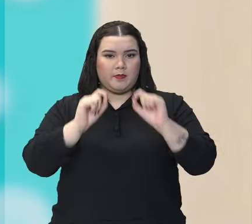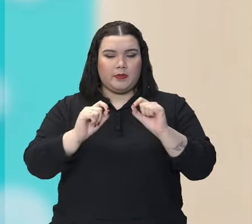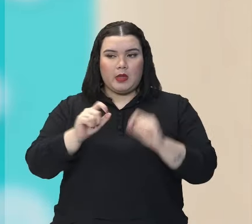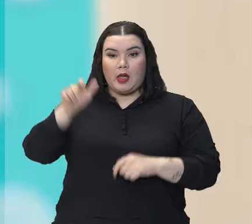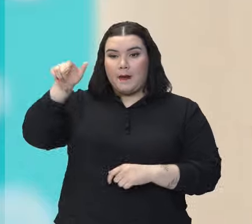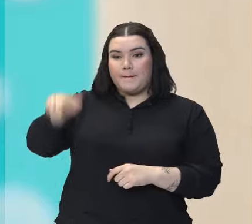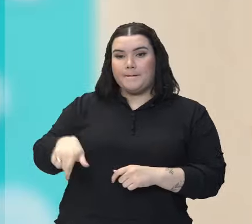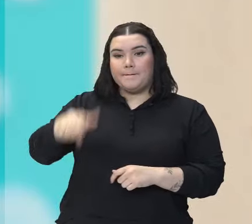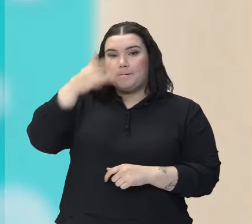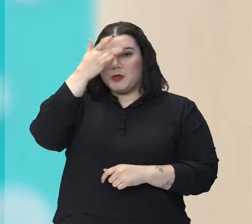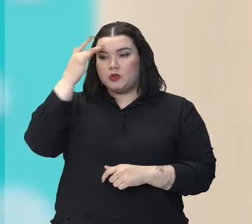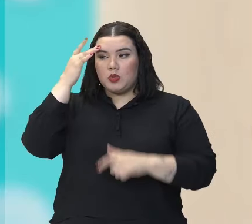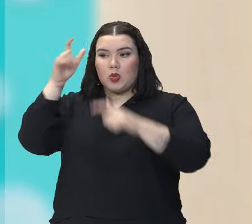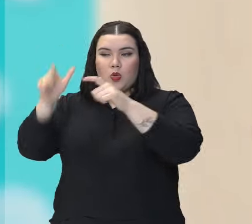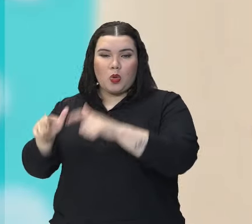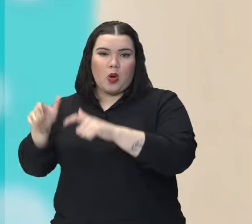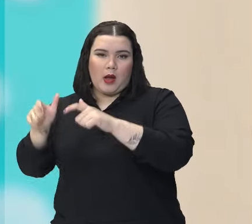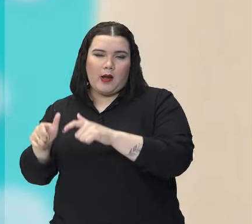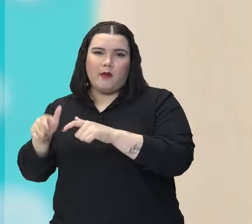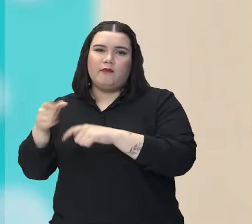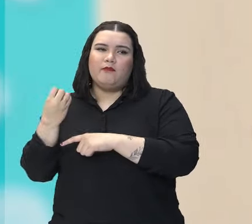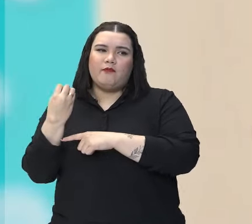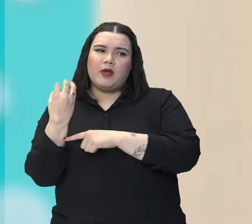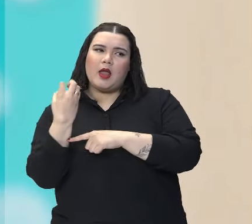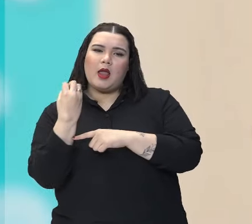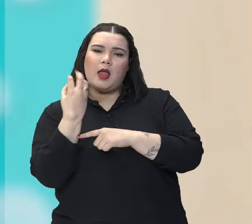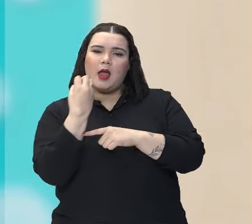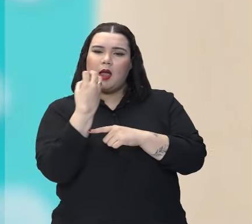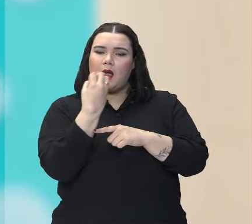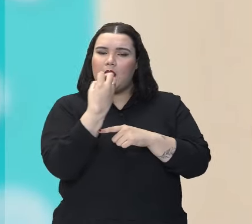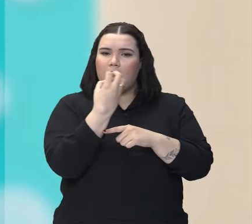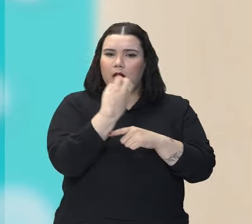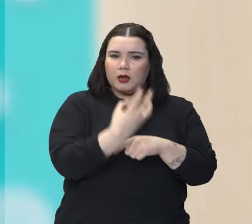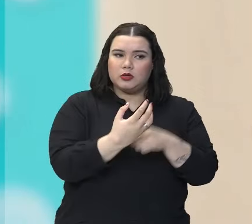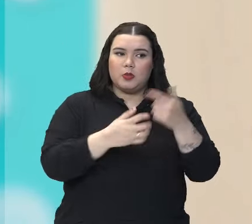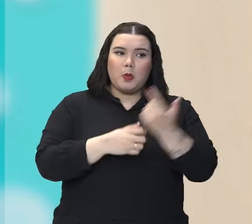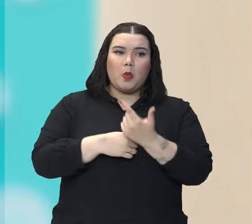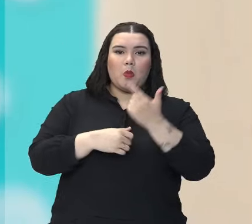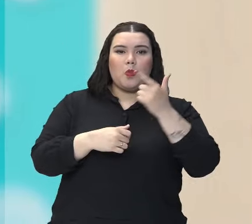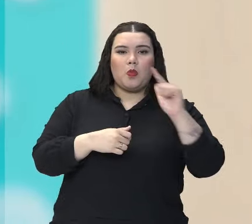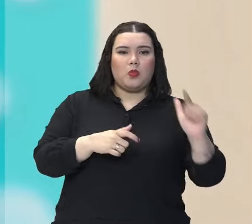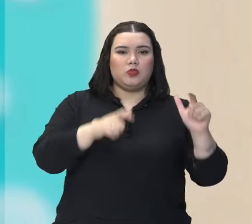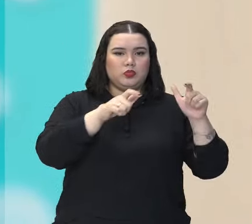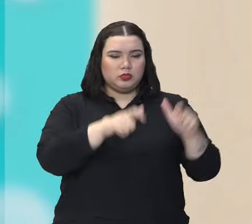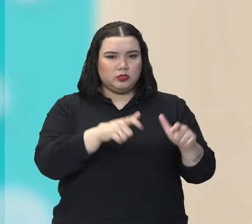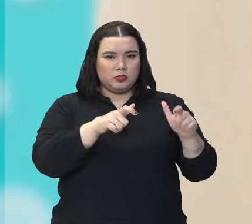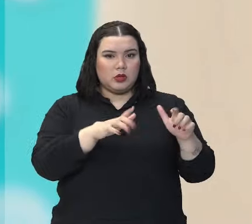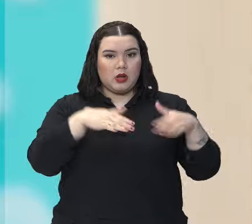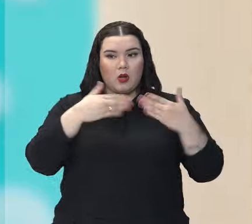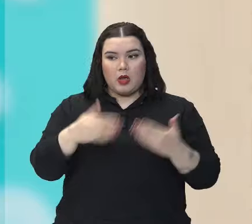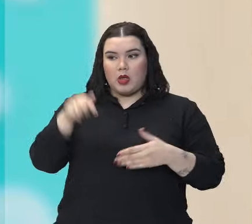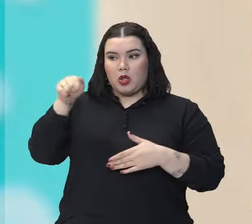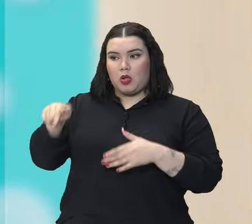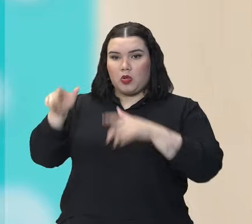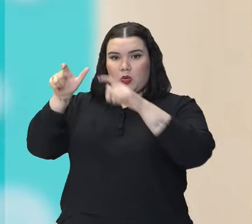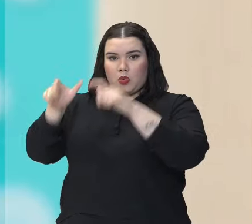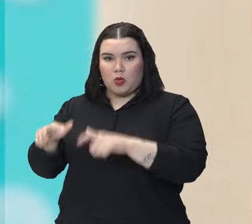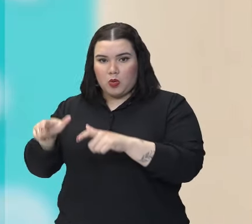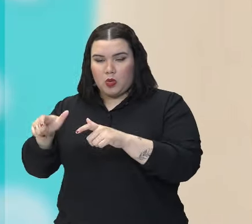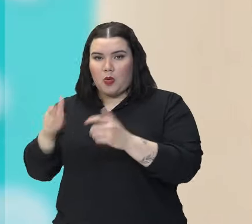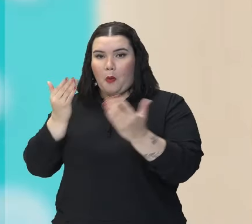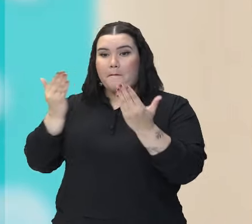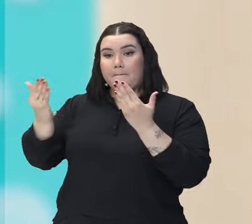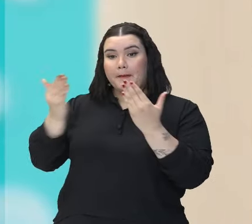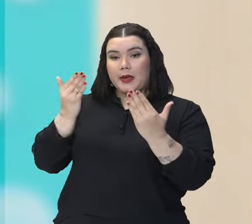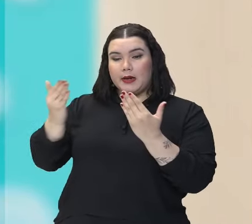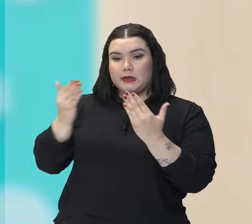fala em cemitério, ele está falando de um lugar que faz uma comparação de onde ele mora, a fazenda,